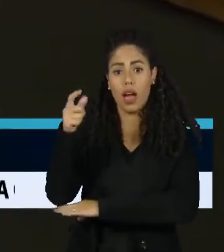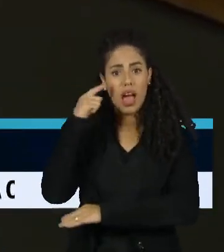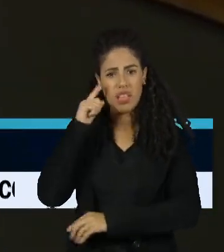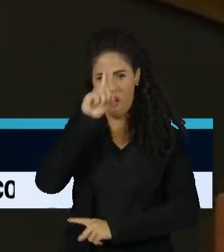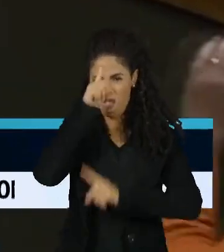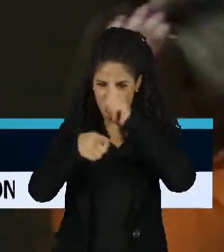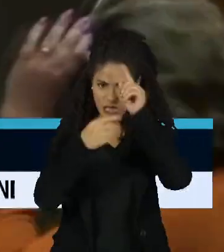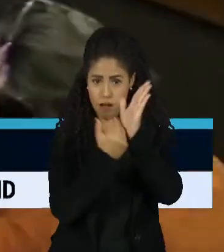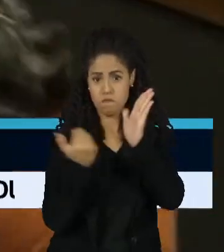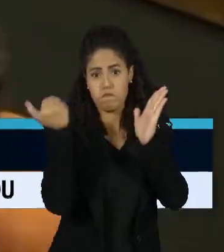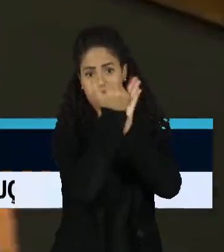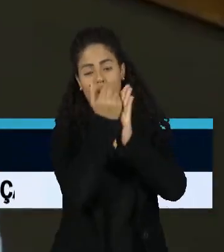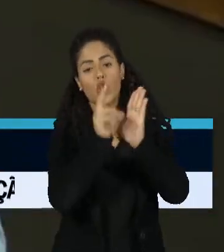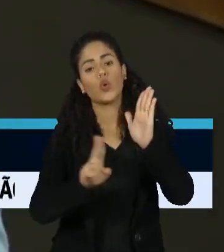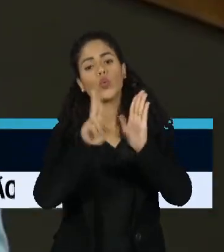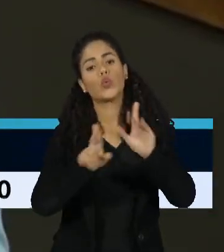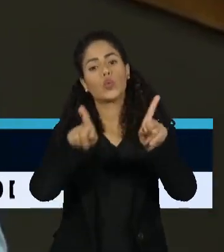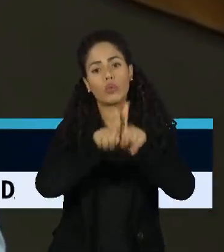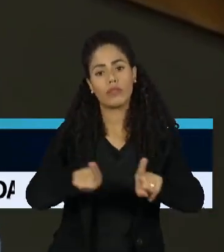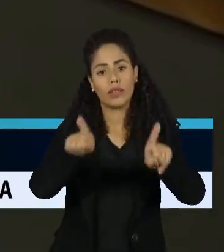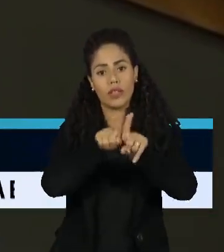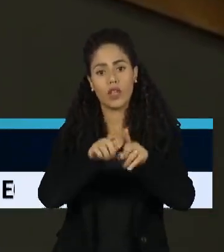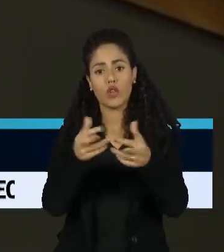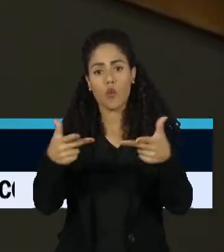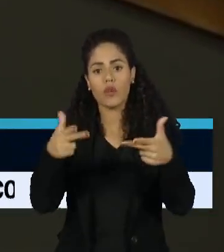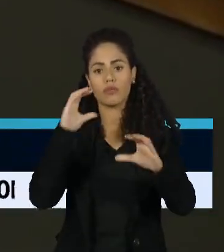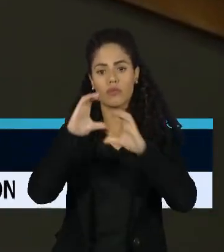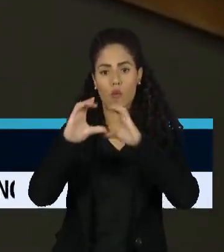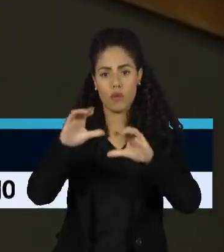econômico e uso indevido dos meios de comunicação.